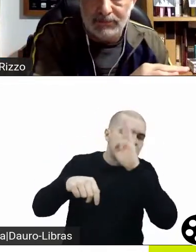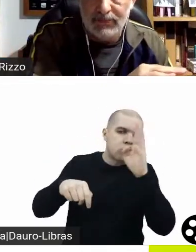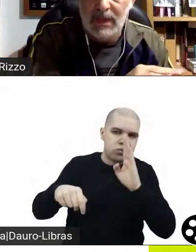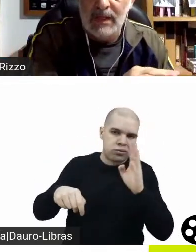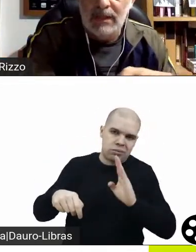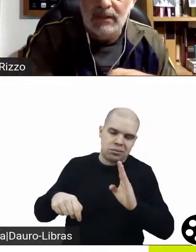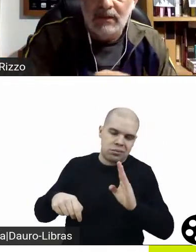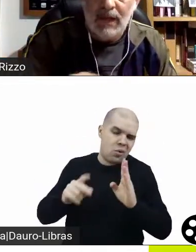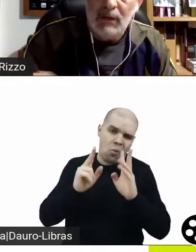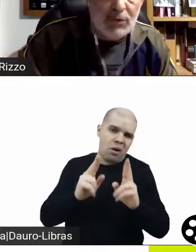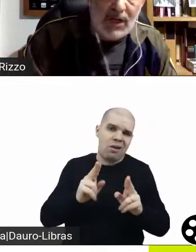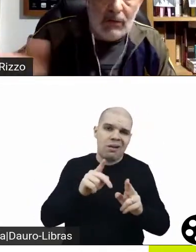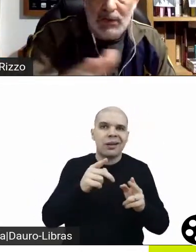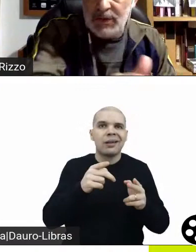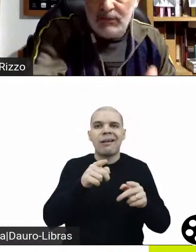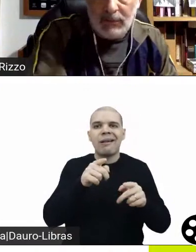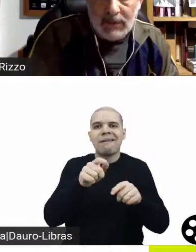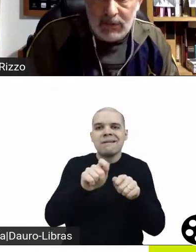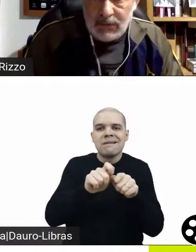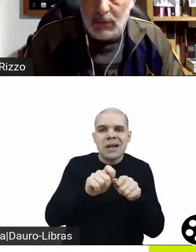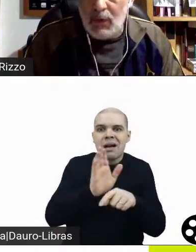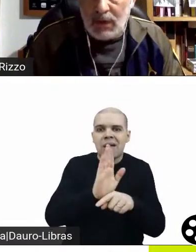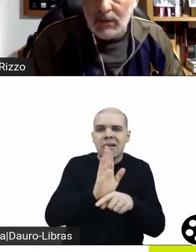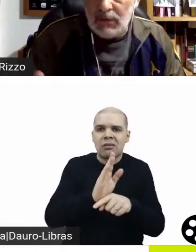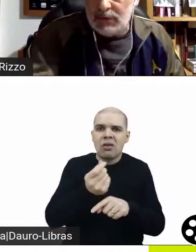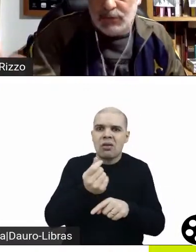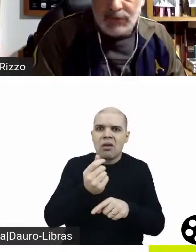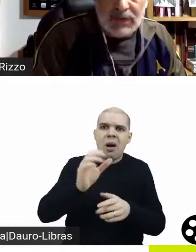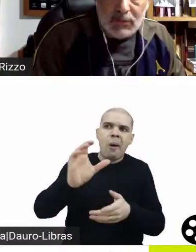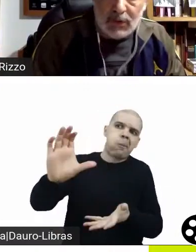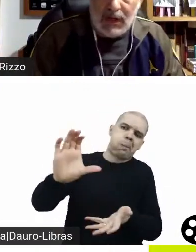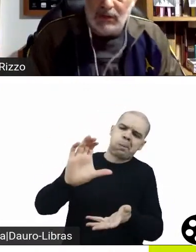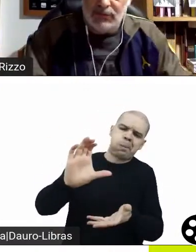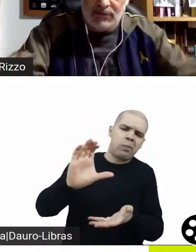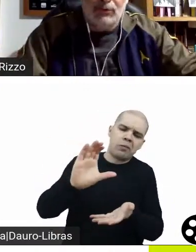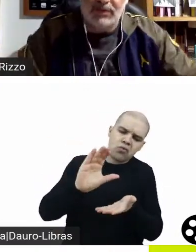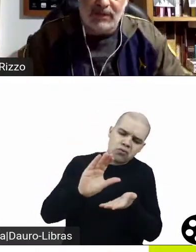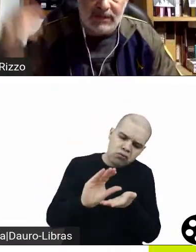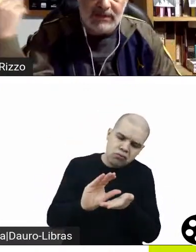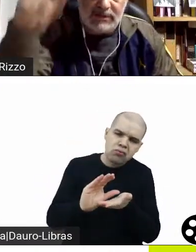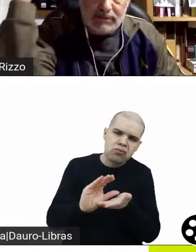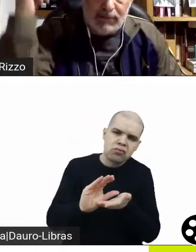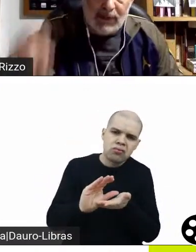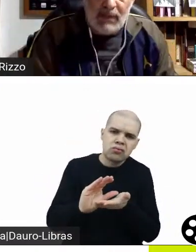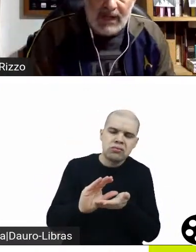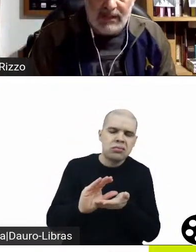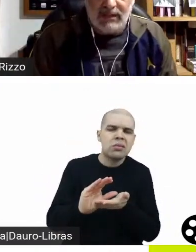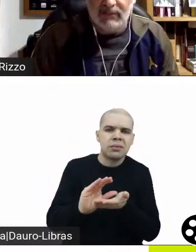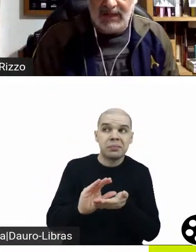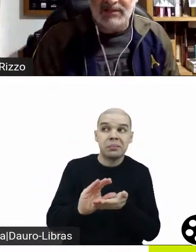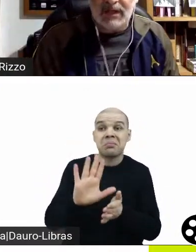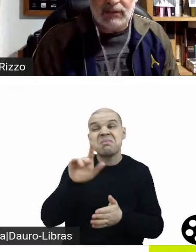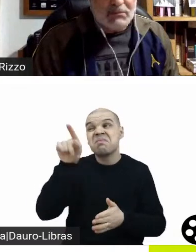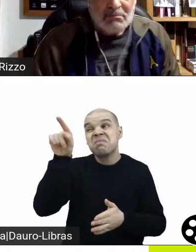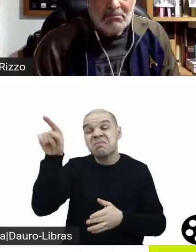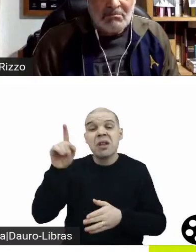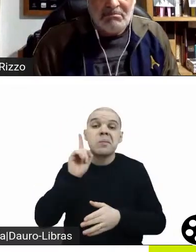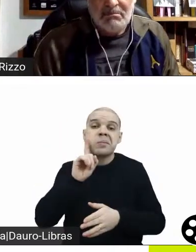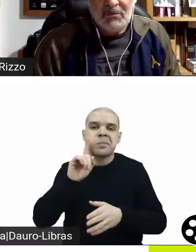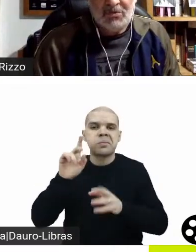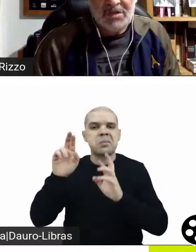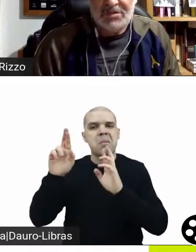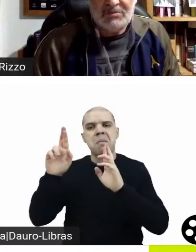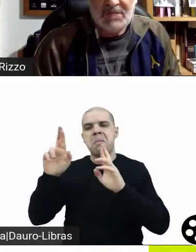de pessoas. Muriel, acho que foi uma coisa do Hogan com a Jocelyn Murhouse, as duas atrizes, olha na máquina, vai dar certo?